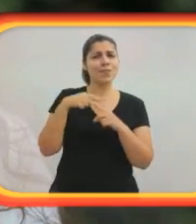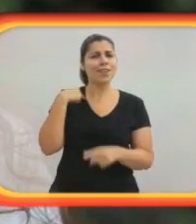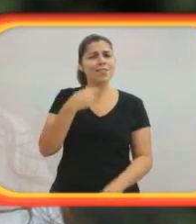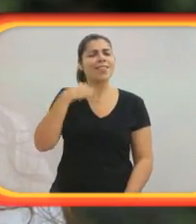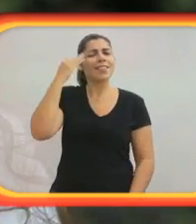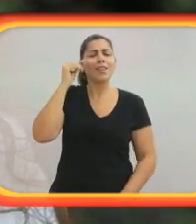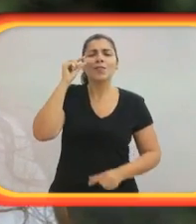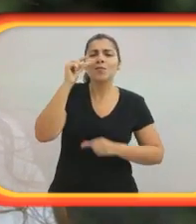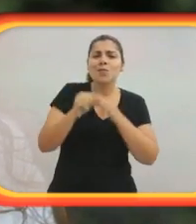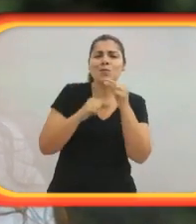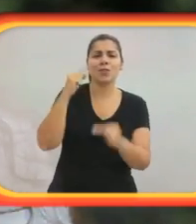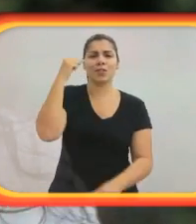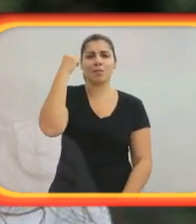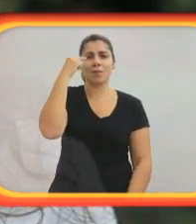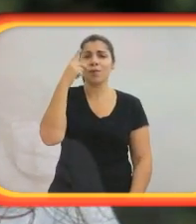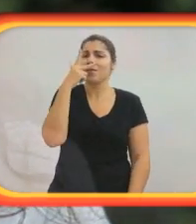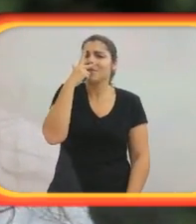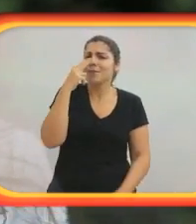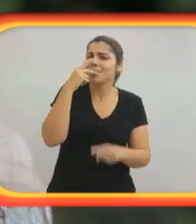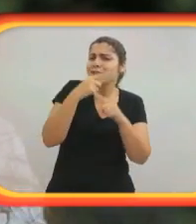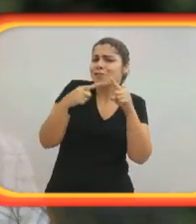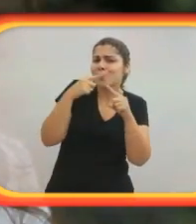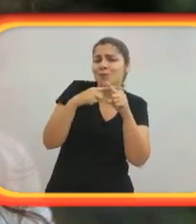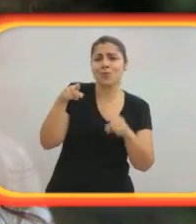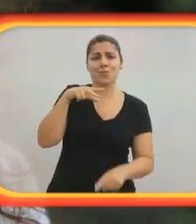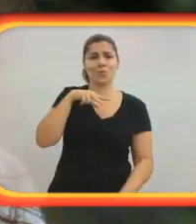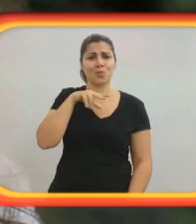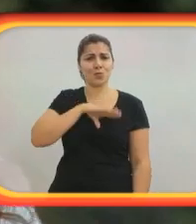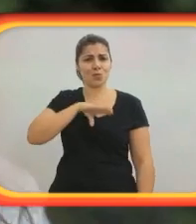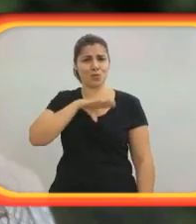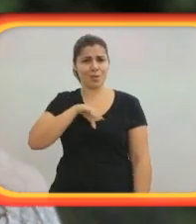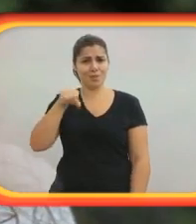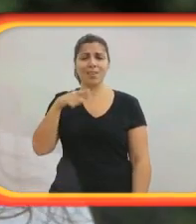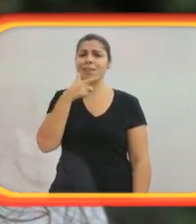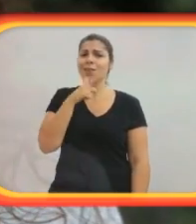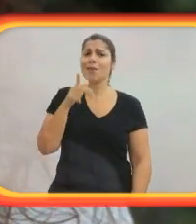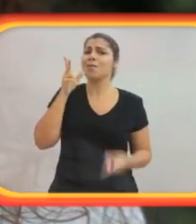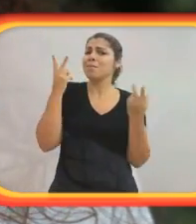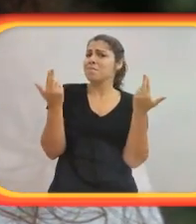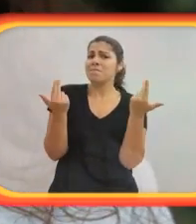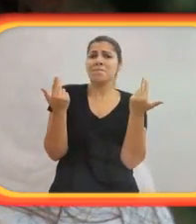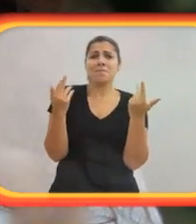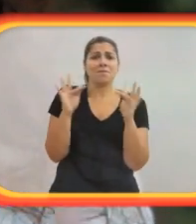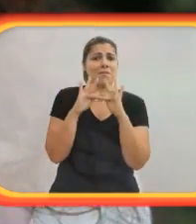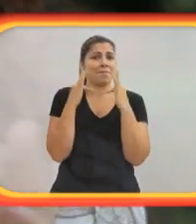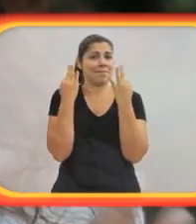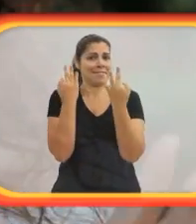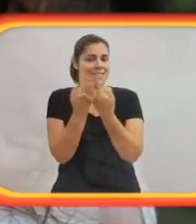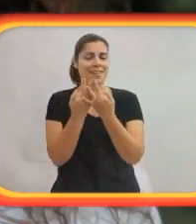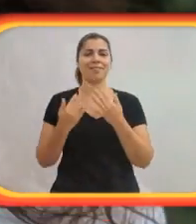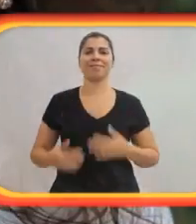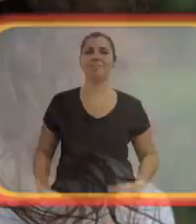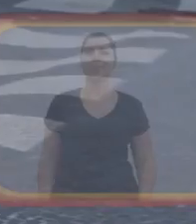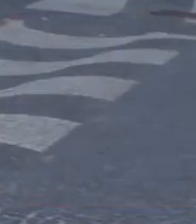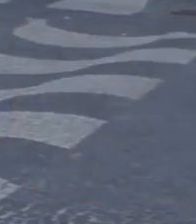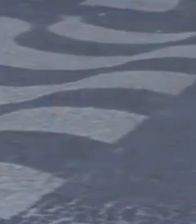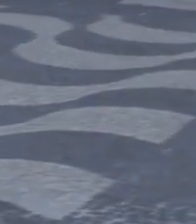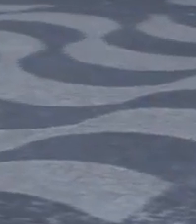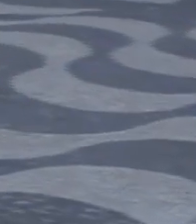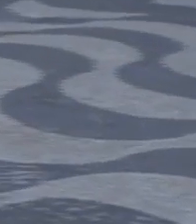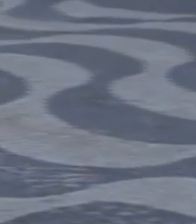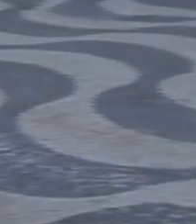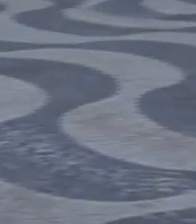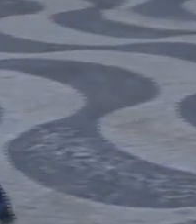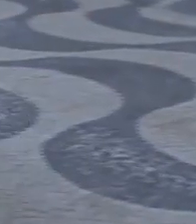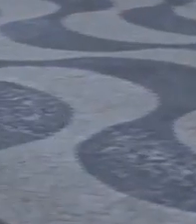melhor de língua de sinais francesas assim como a gente entende um pouquinho do espanhol, considerando português. São línguas da mesma família.